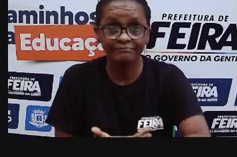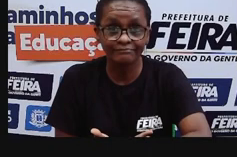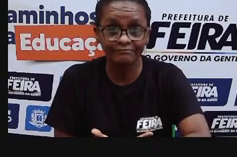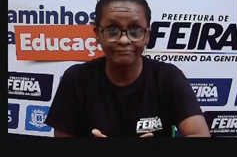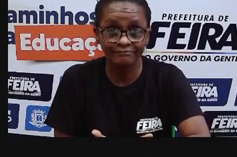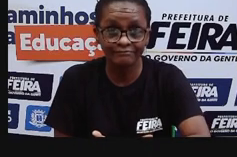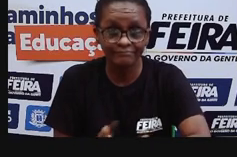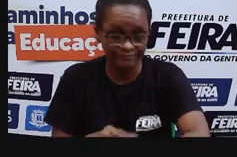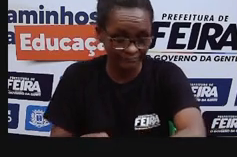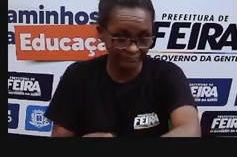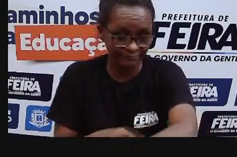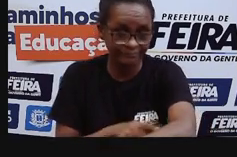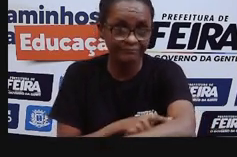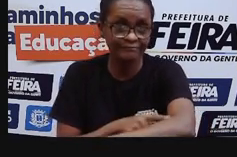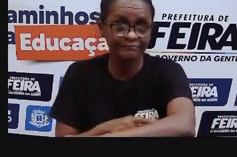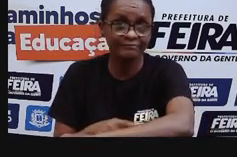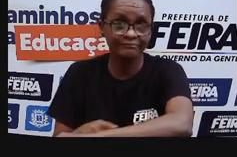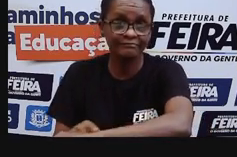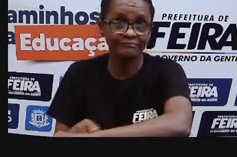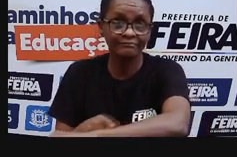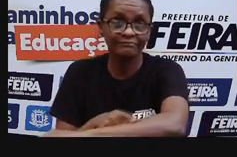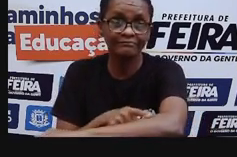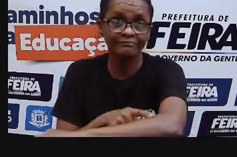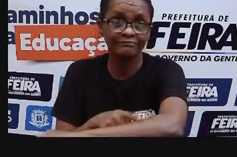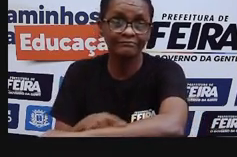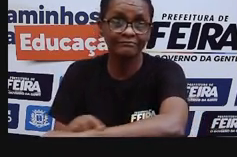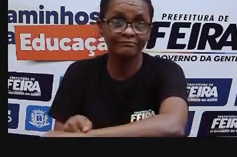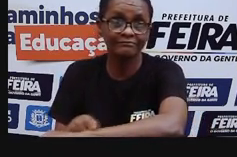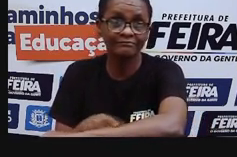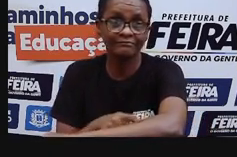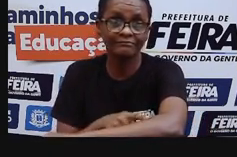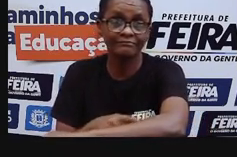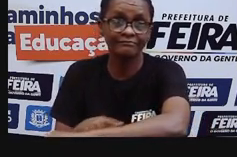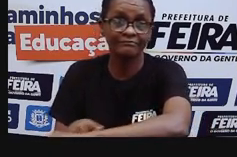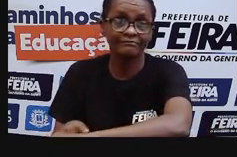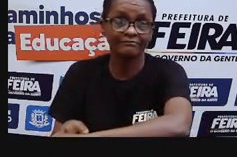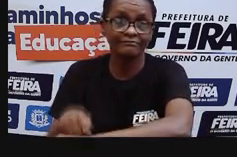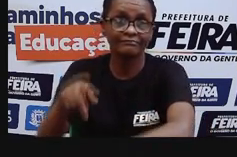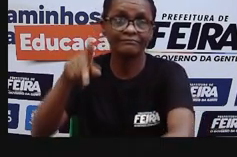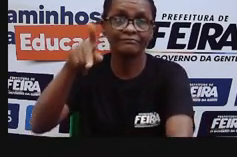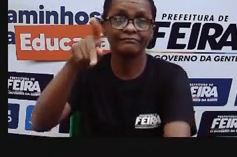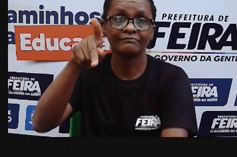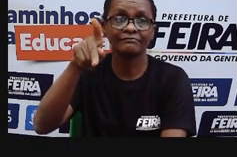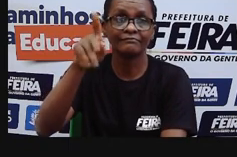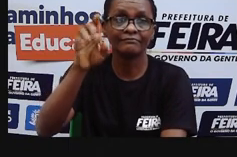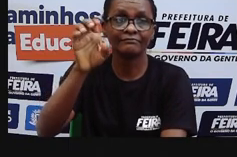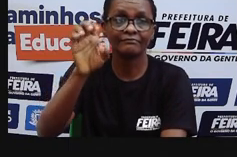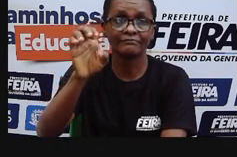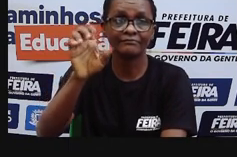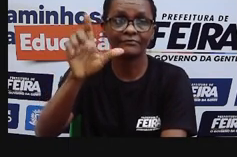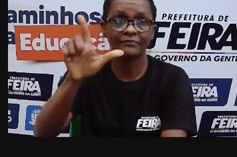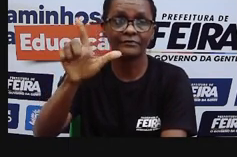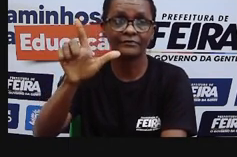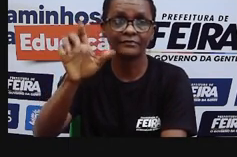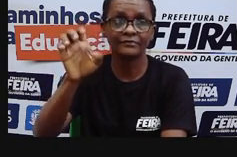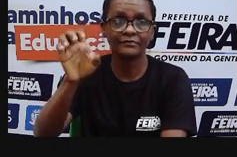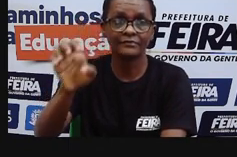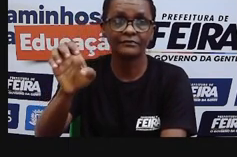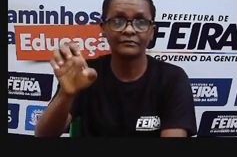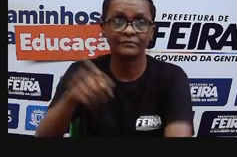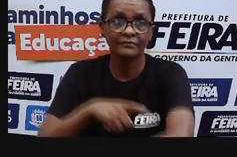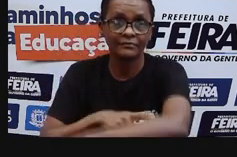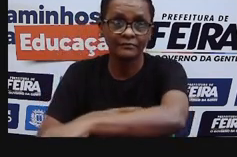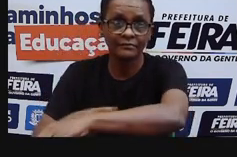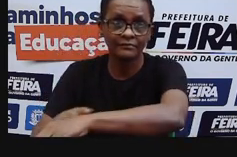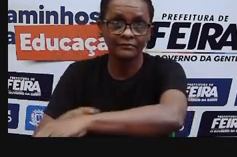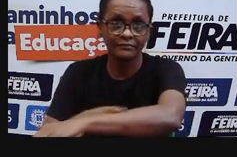uma parte do tecido epitelial que tem e conjuntivo do nosso intestino. Então,